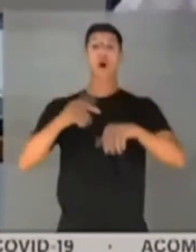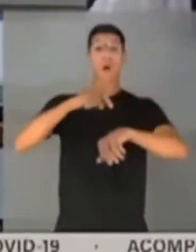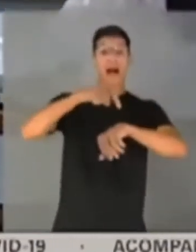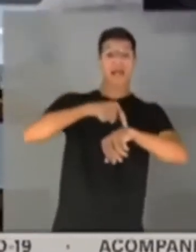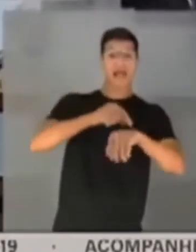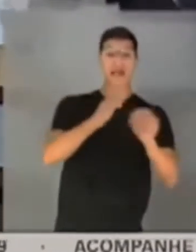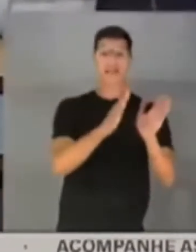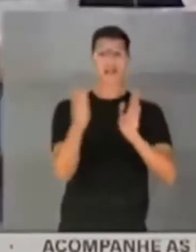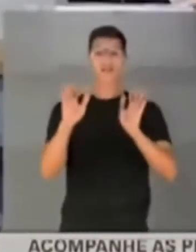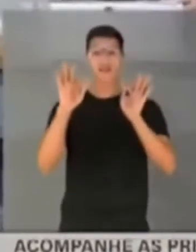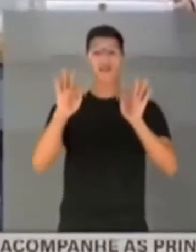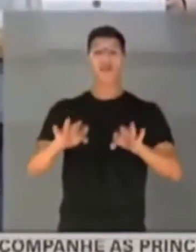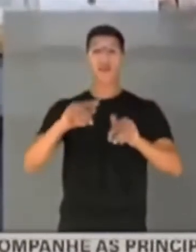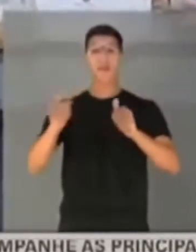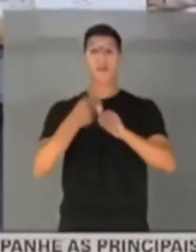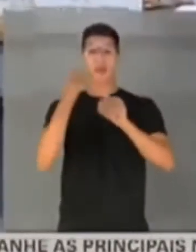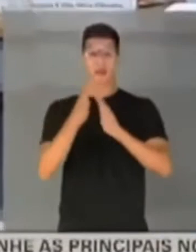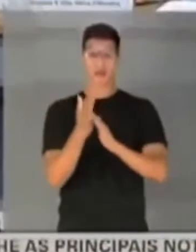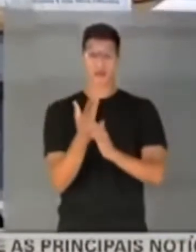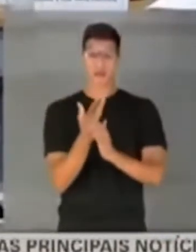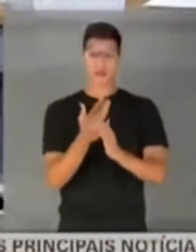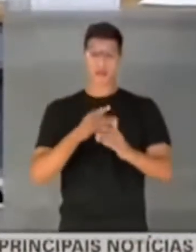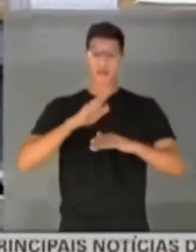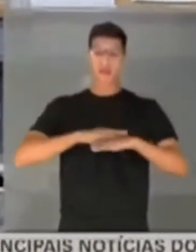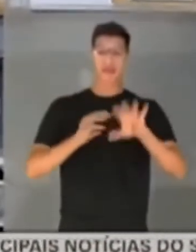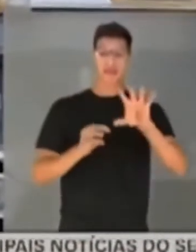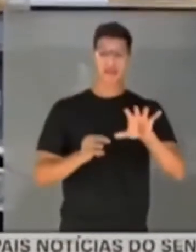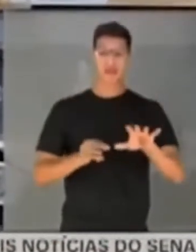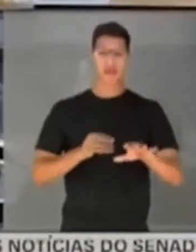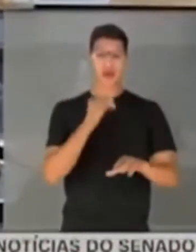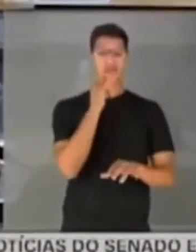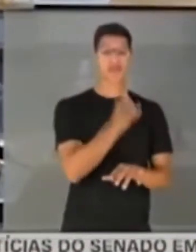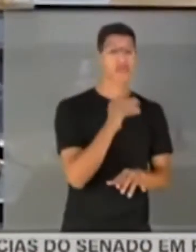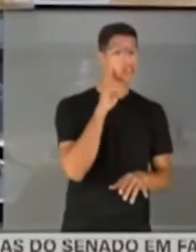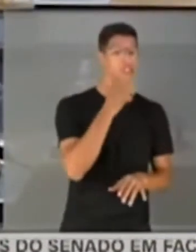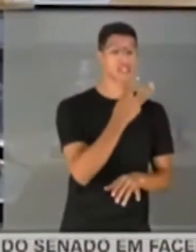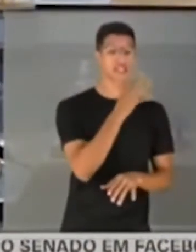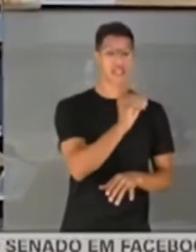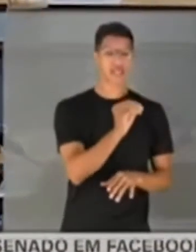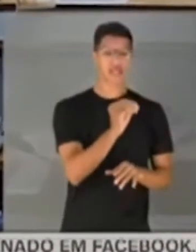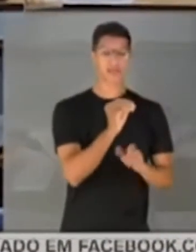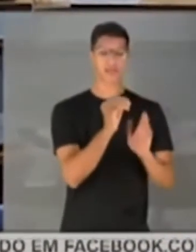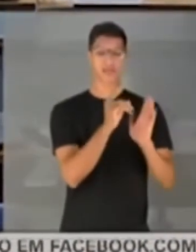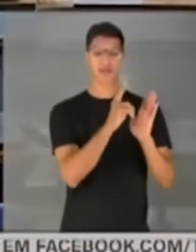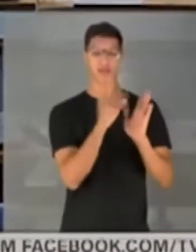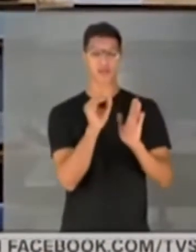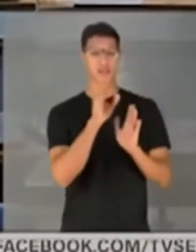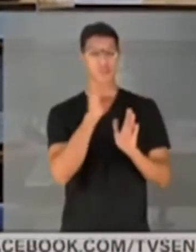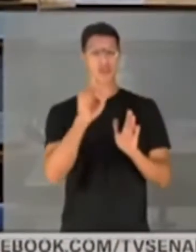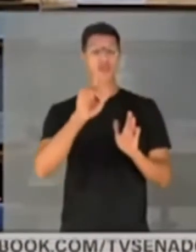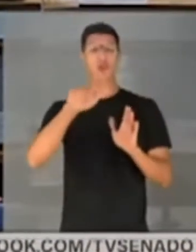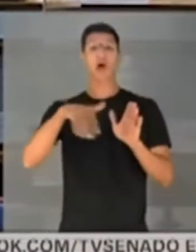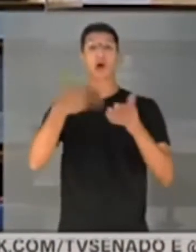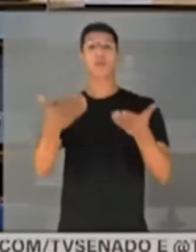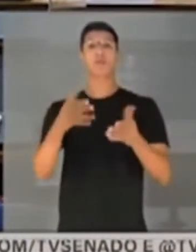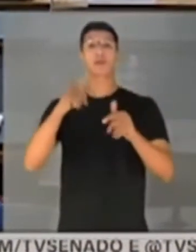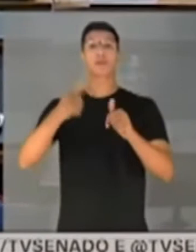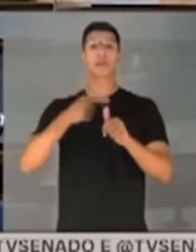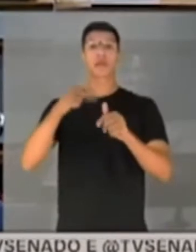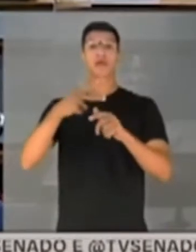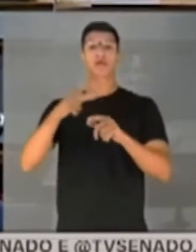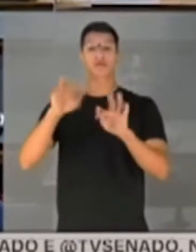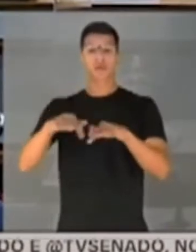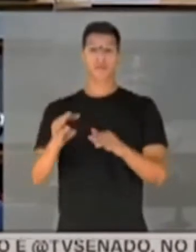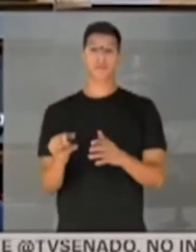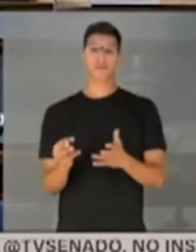data que vencia a primeira? A senhora faz assim, eu fiz a notificação dia 30 de março. Os 20 dias. Qual foi a primeira, o vencimento,